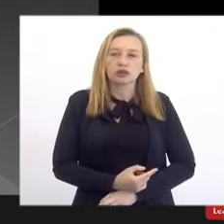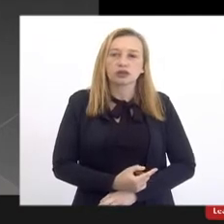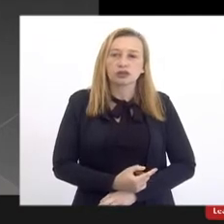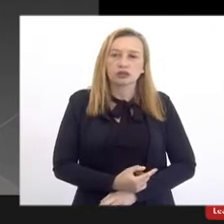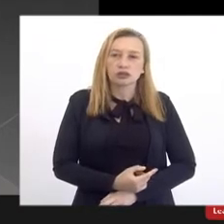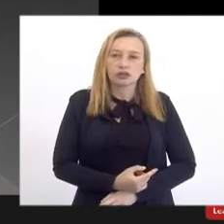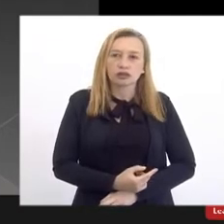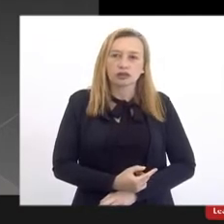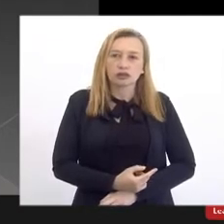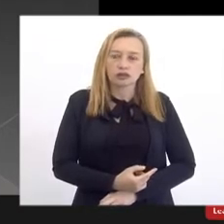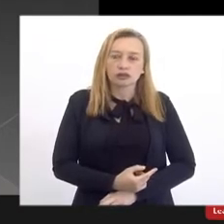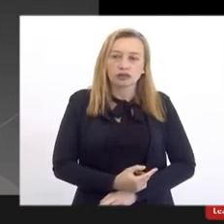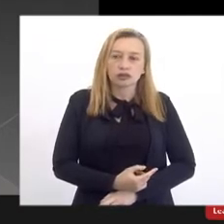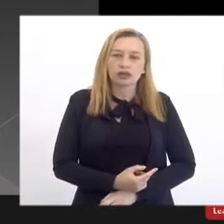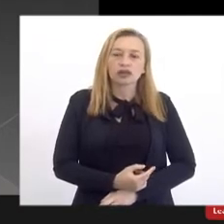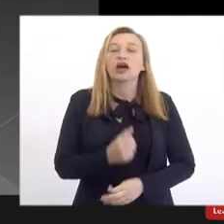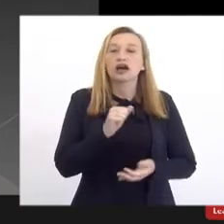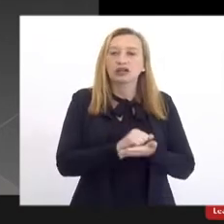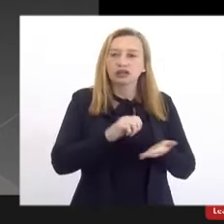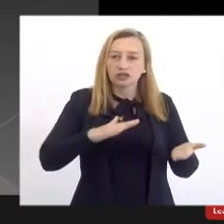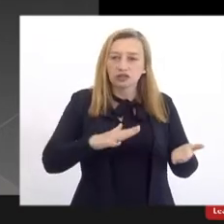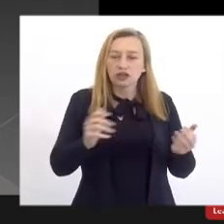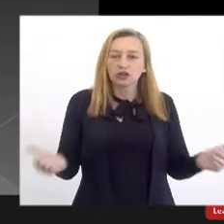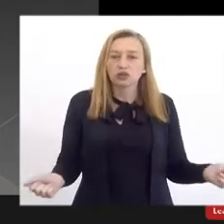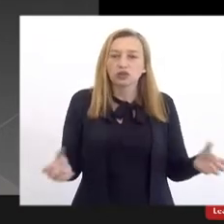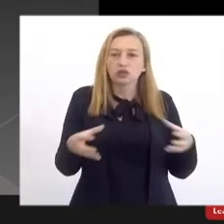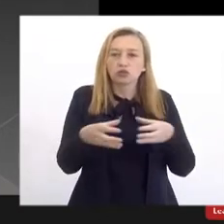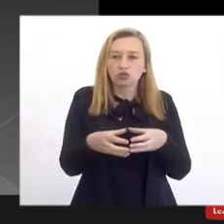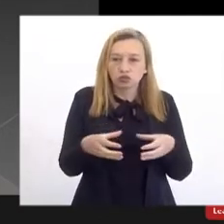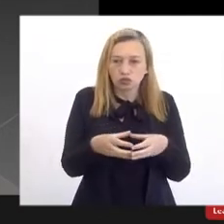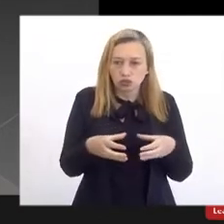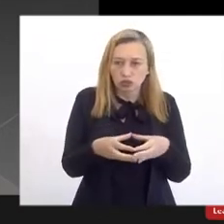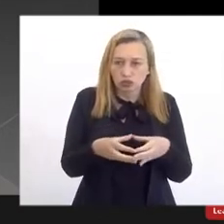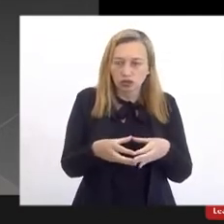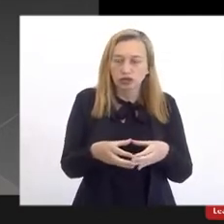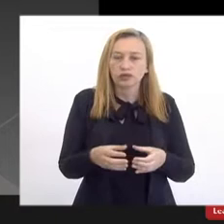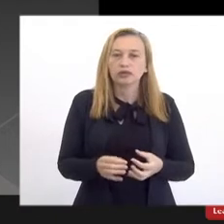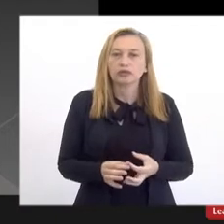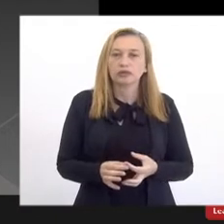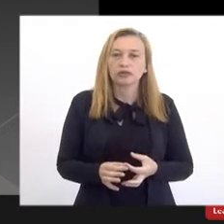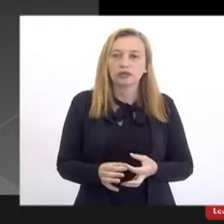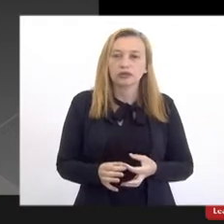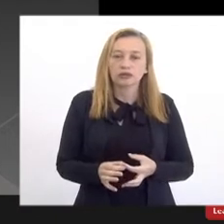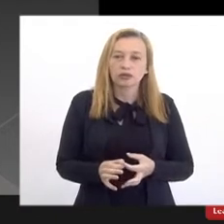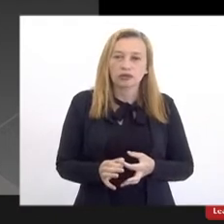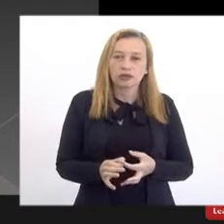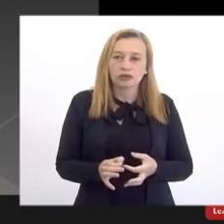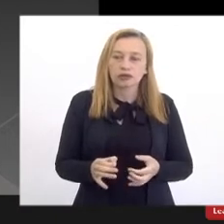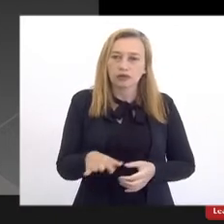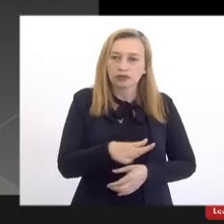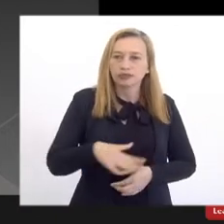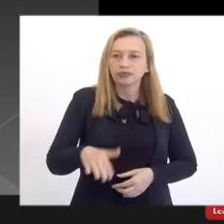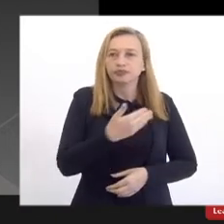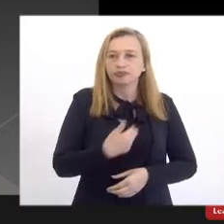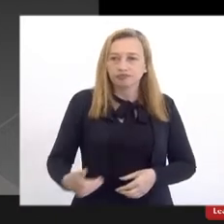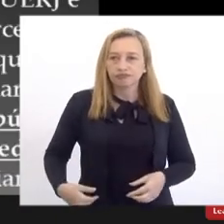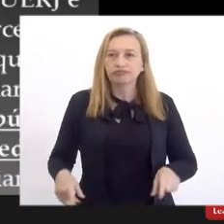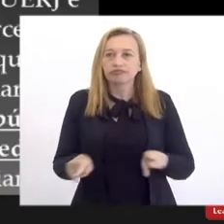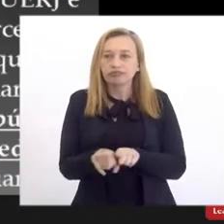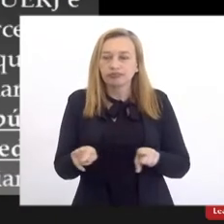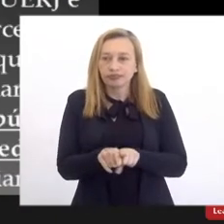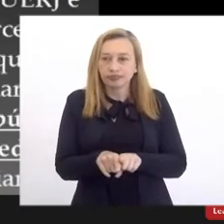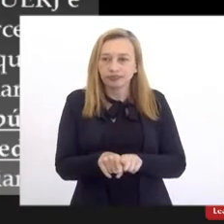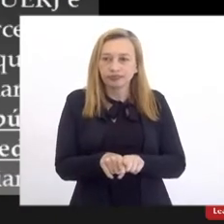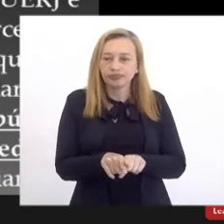a nossa atividade, né, conjunta com o setor público e também com a sociedade